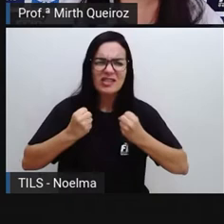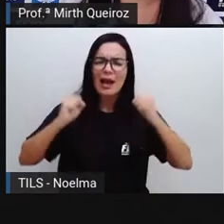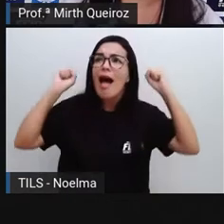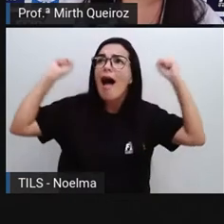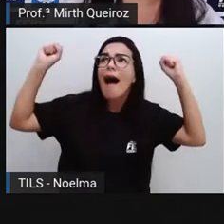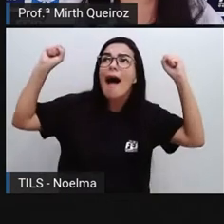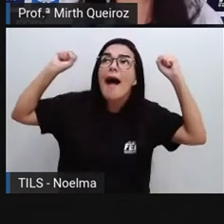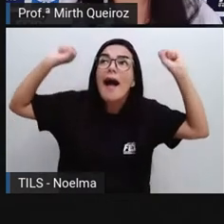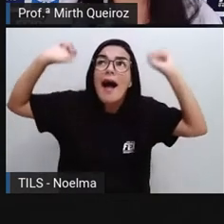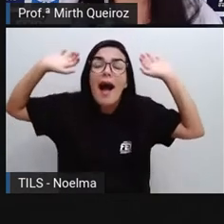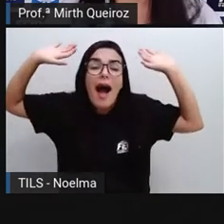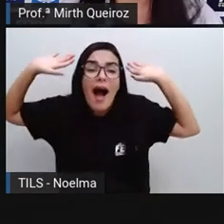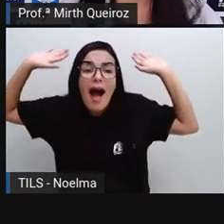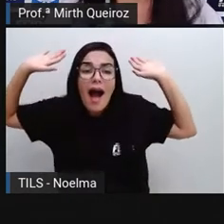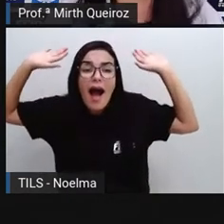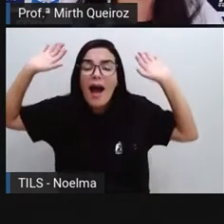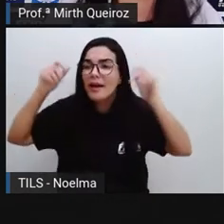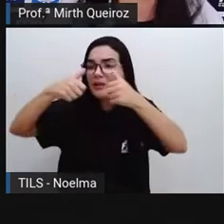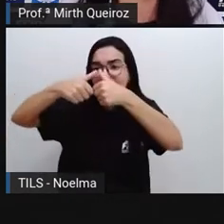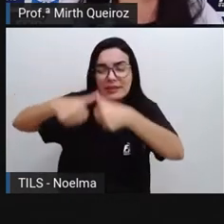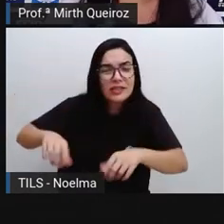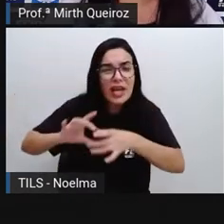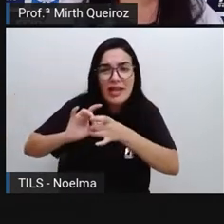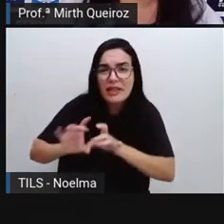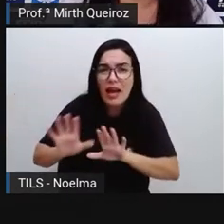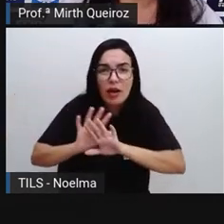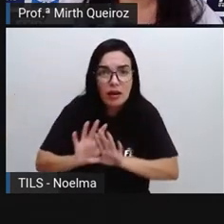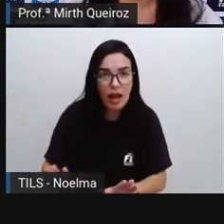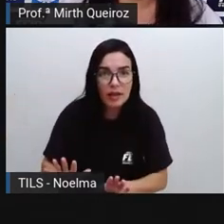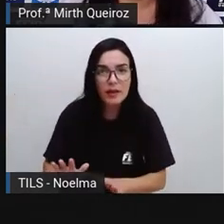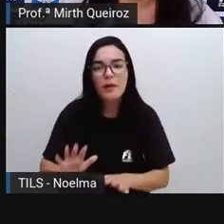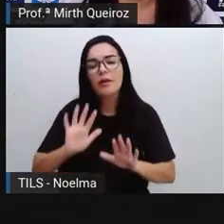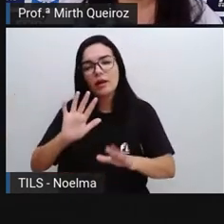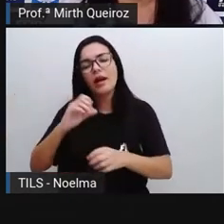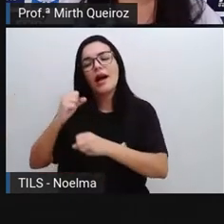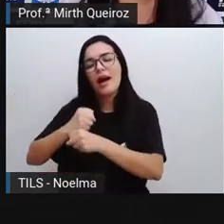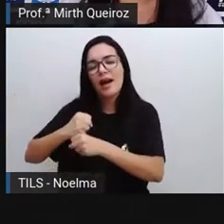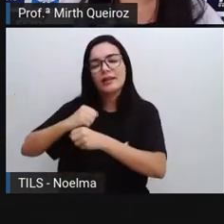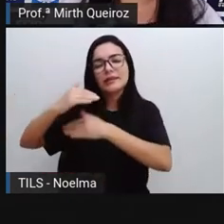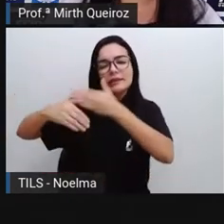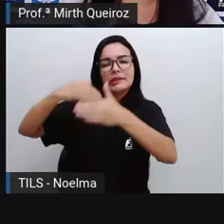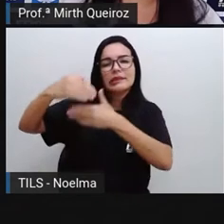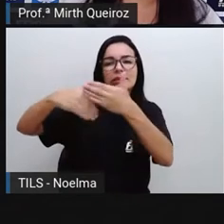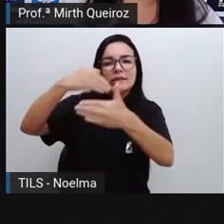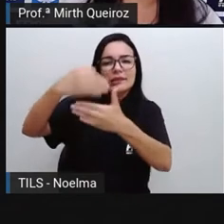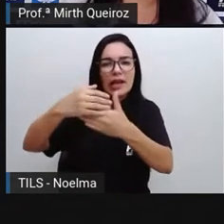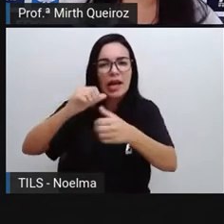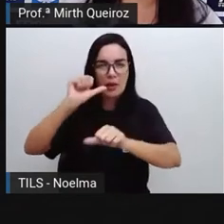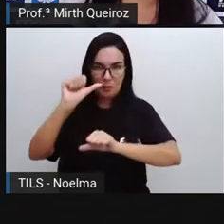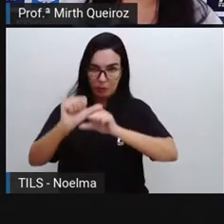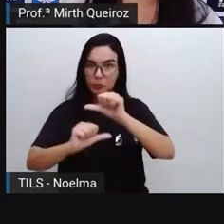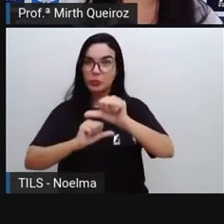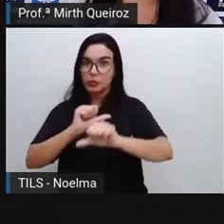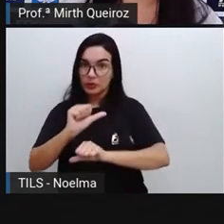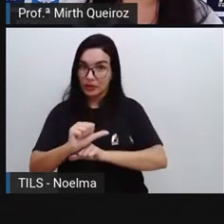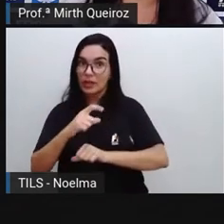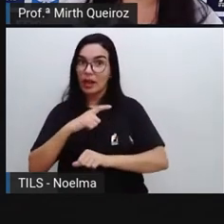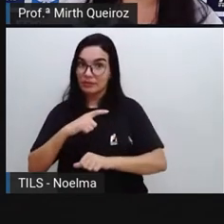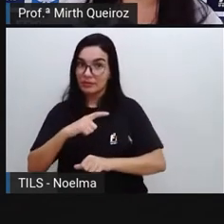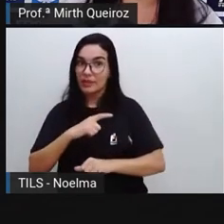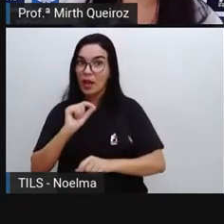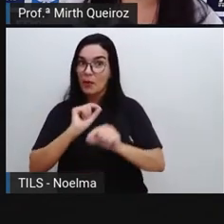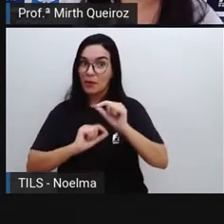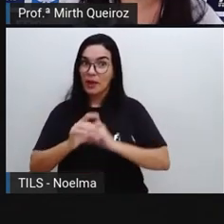Não vamos deixar cair. E anos mais tarde, com a mudança na forma da ação, do